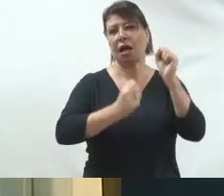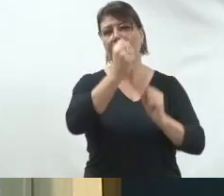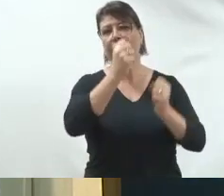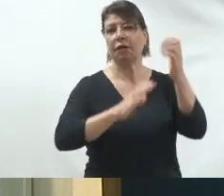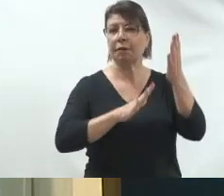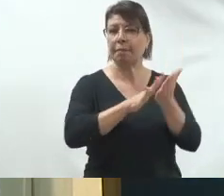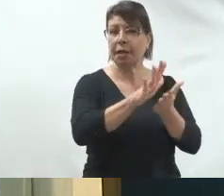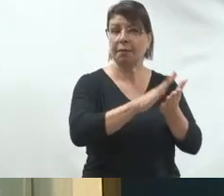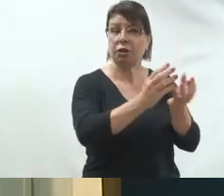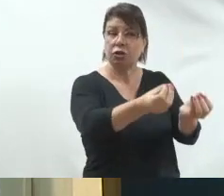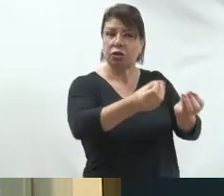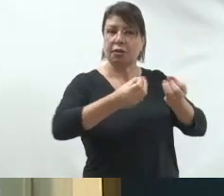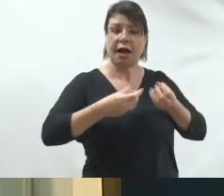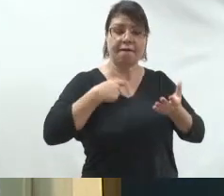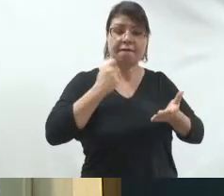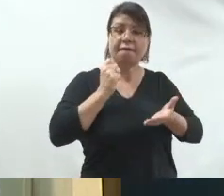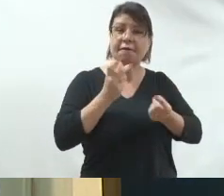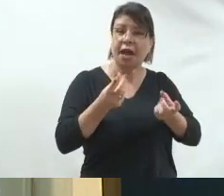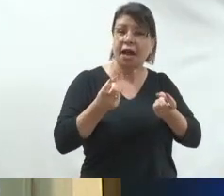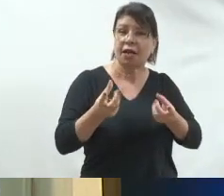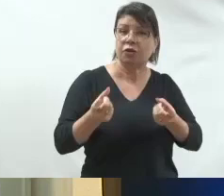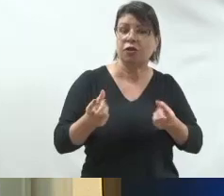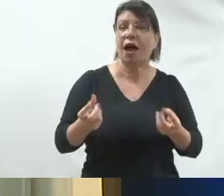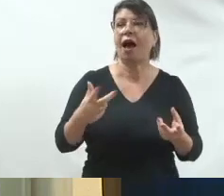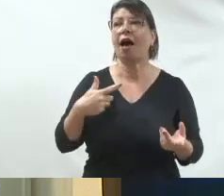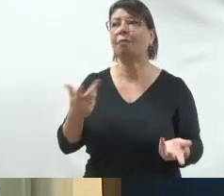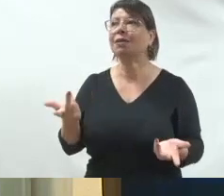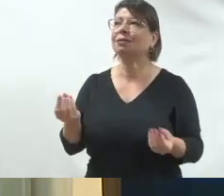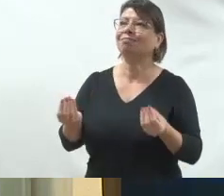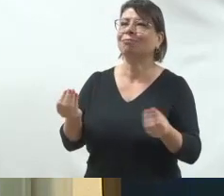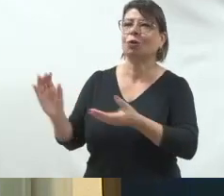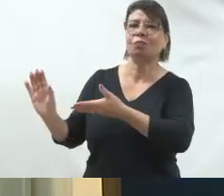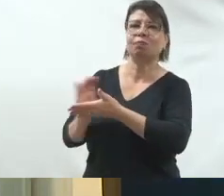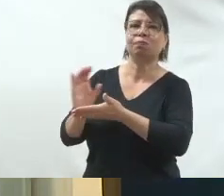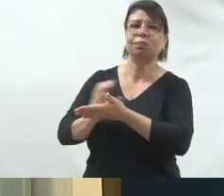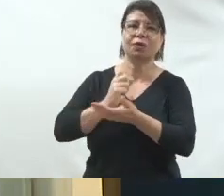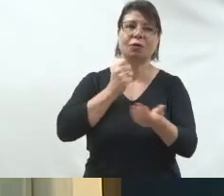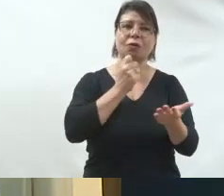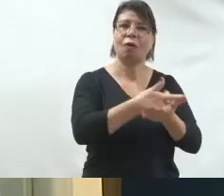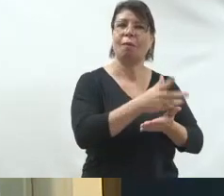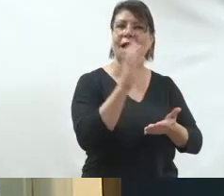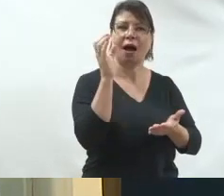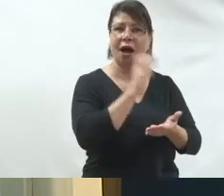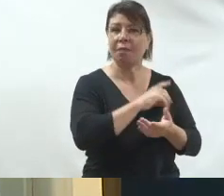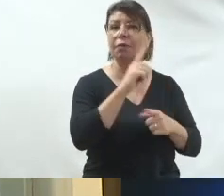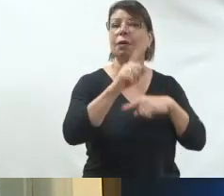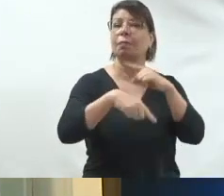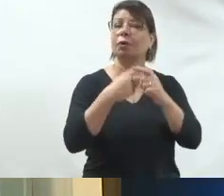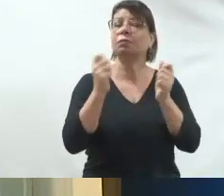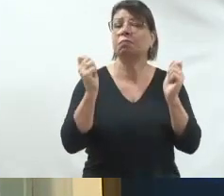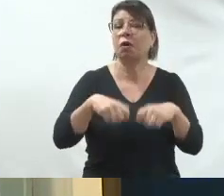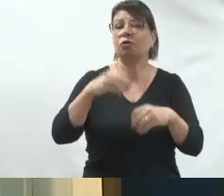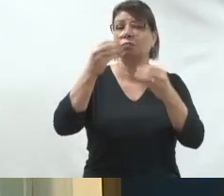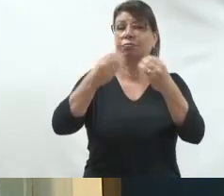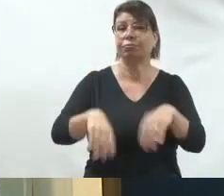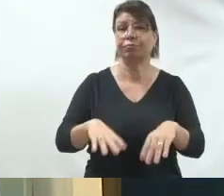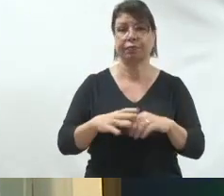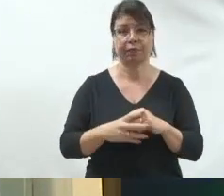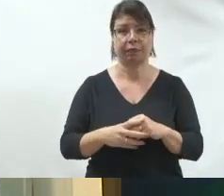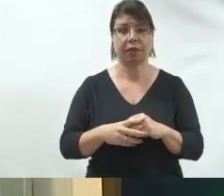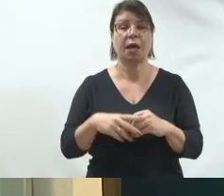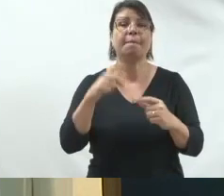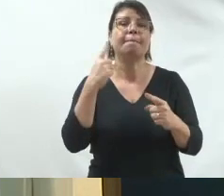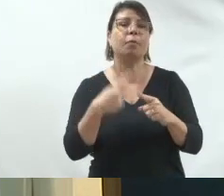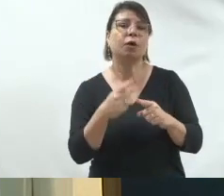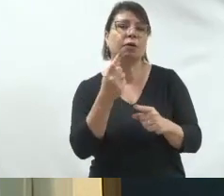relação, essa pequena dúvida. Puxa, mas eu estou sem grana para fazer a campanha. Toma cuidado, porque, às vezes, pode ser que aquele pouco recurso que